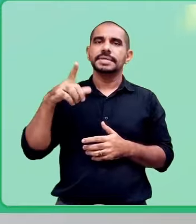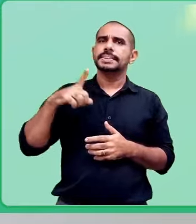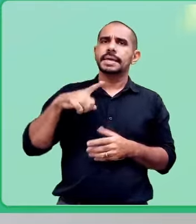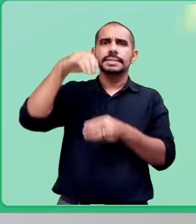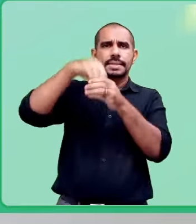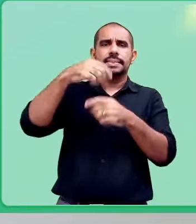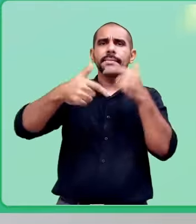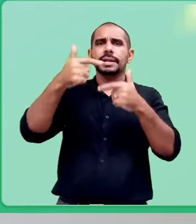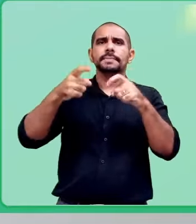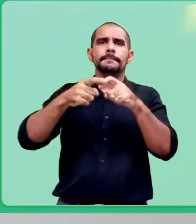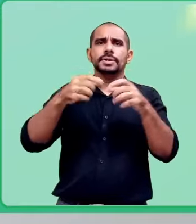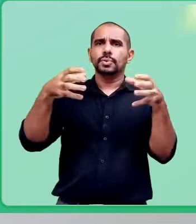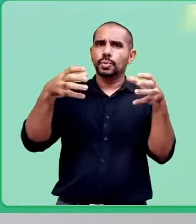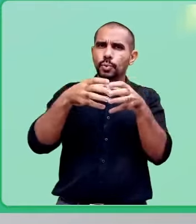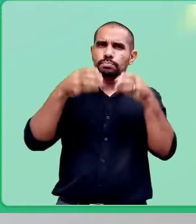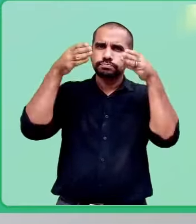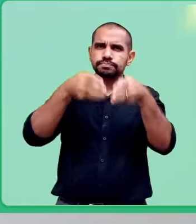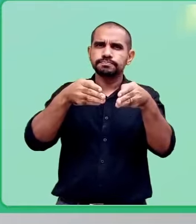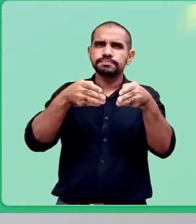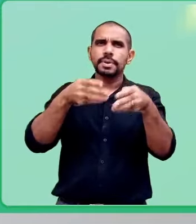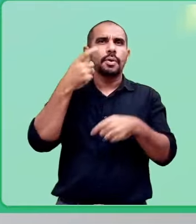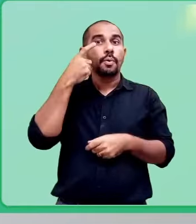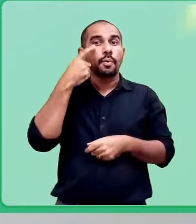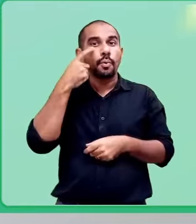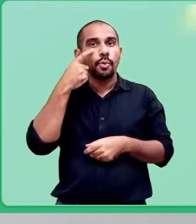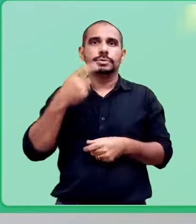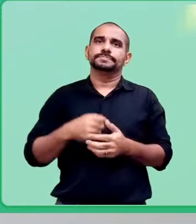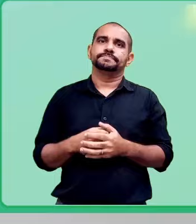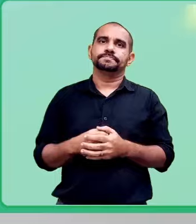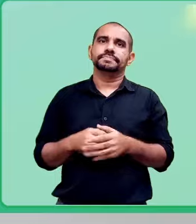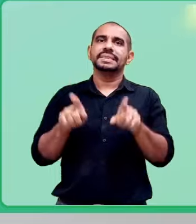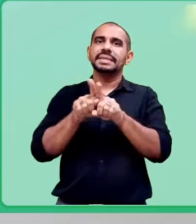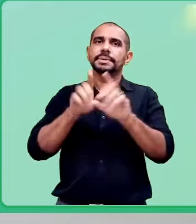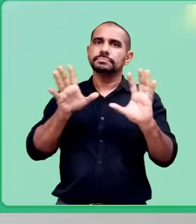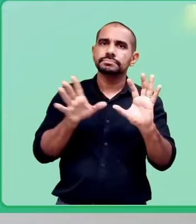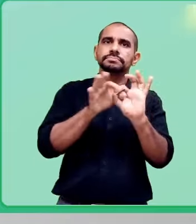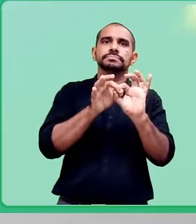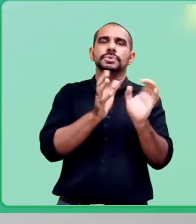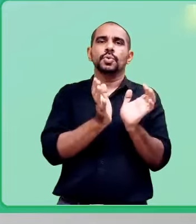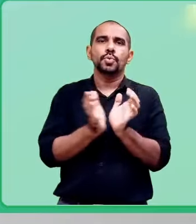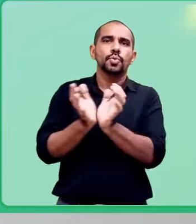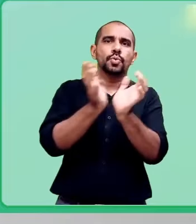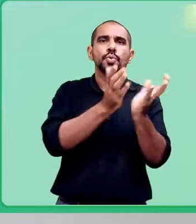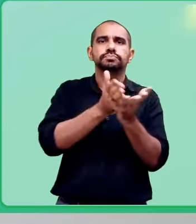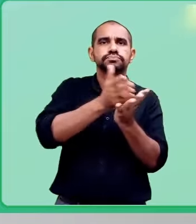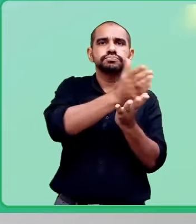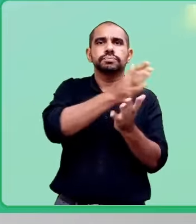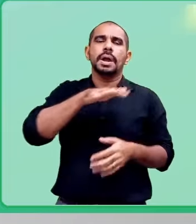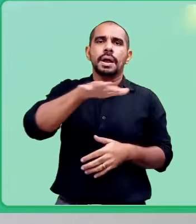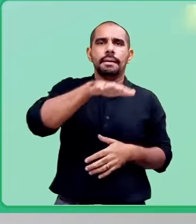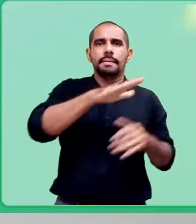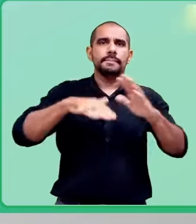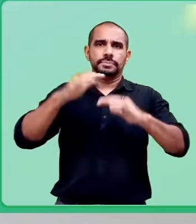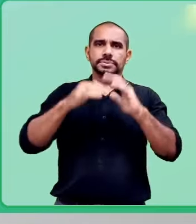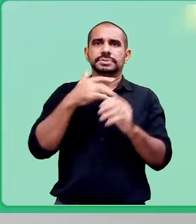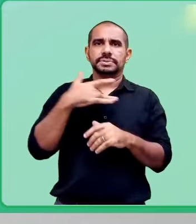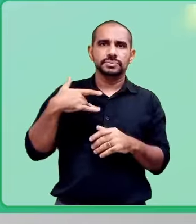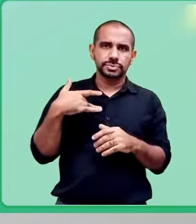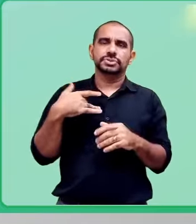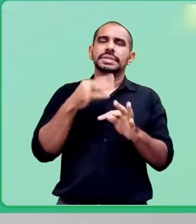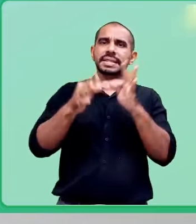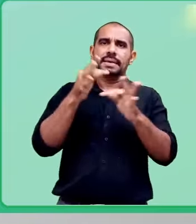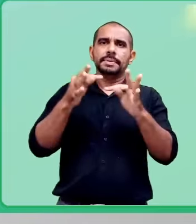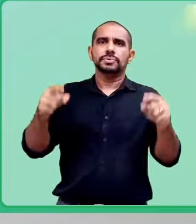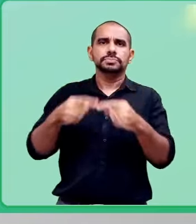dispõe de uma equipe de médicos oftalmologistas e especialistas em glaucoma, aliados à equipe multidisciplinar, para